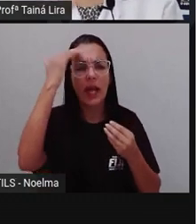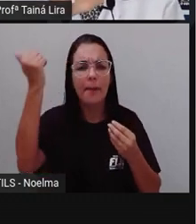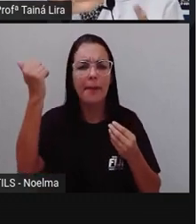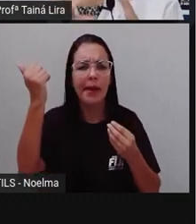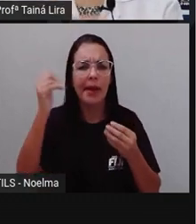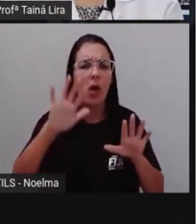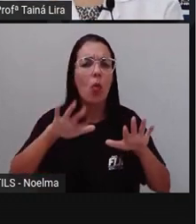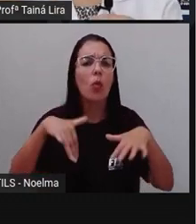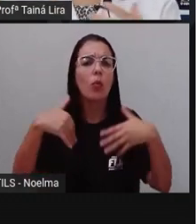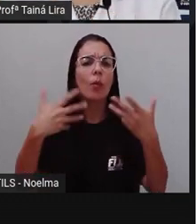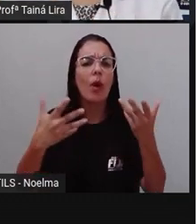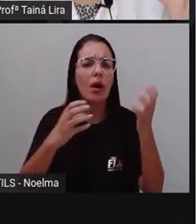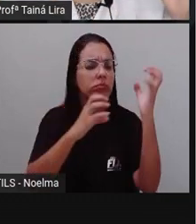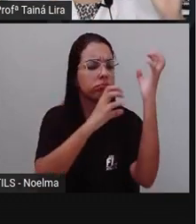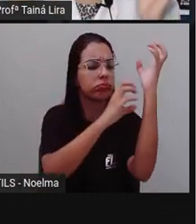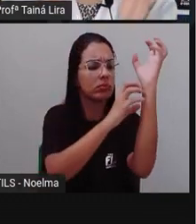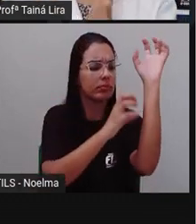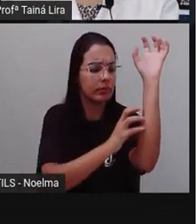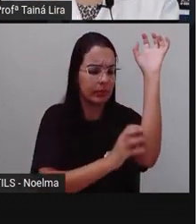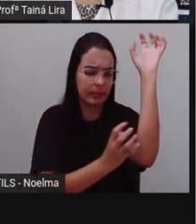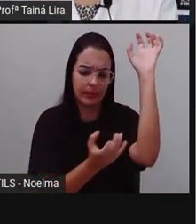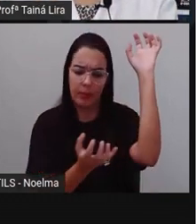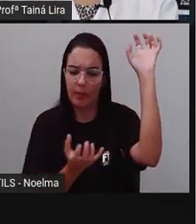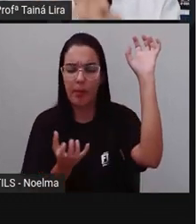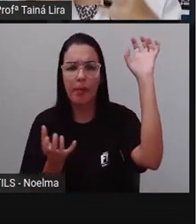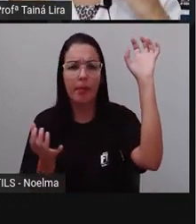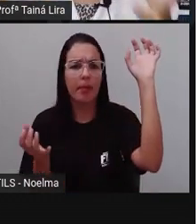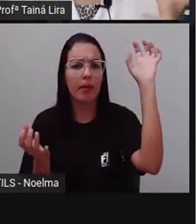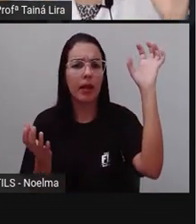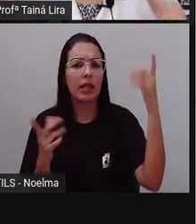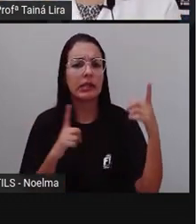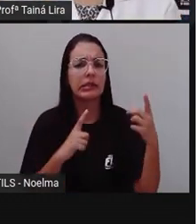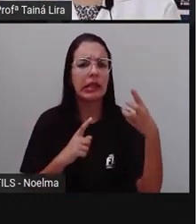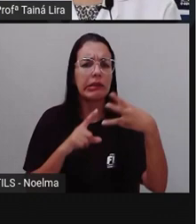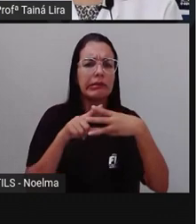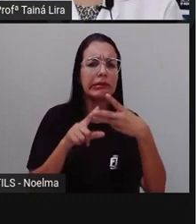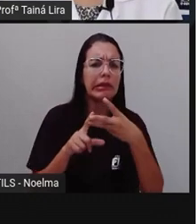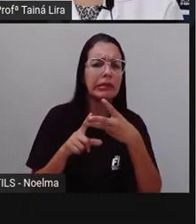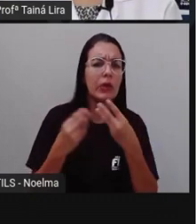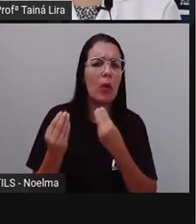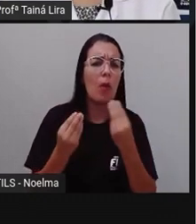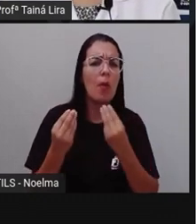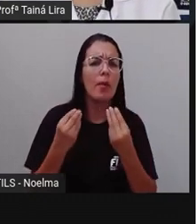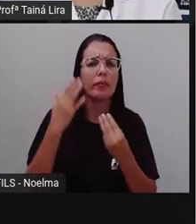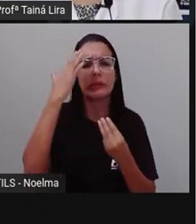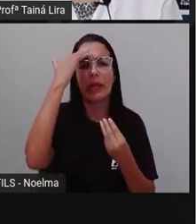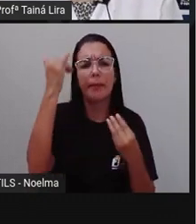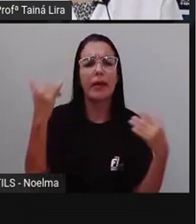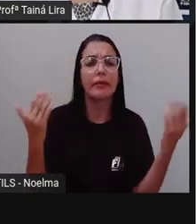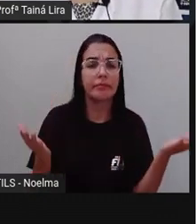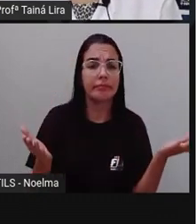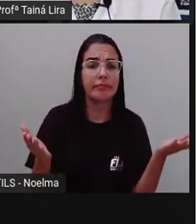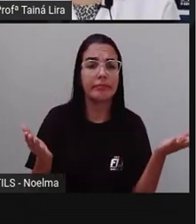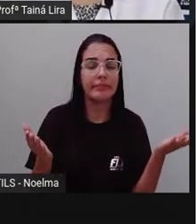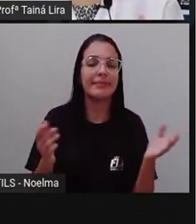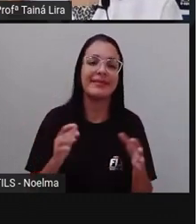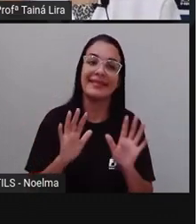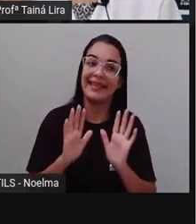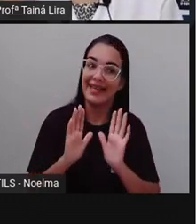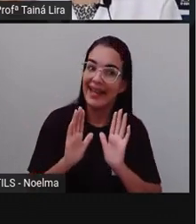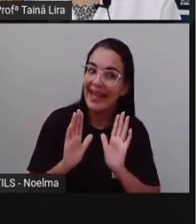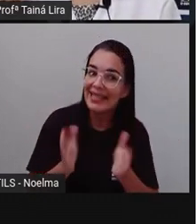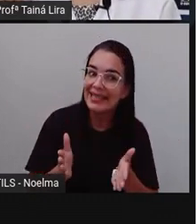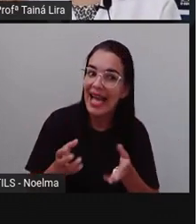Para responder, Se tem 3 plantas, Pró, Com o mesmo tamanho, O é eu vou fazer agora? Mas a Pró falou, Que tem